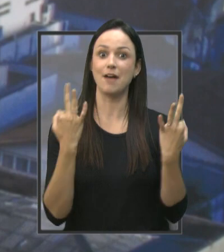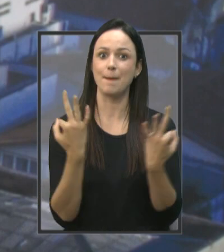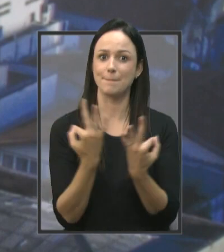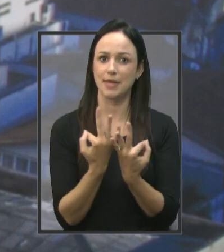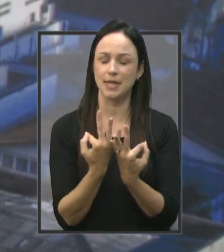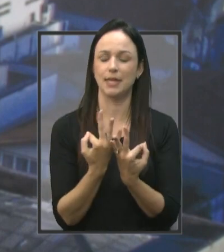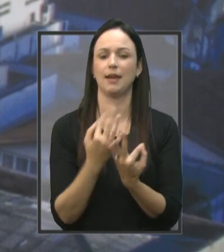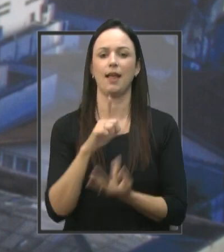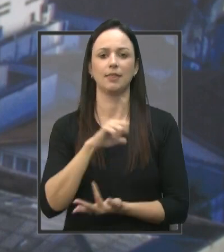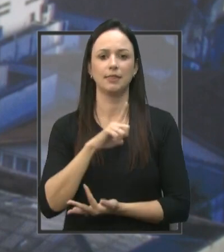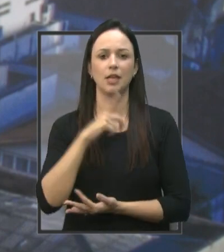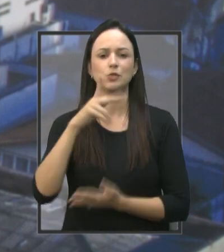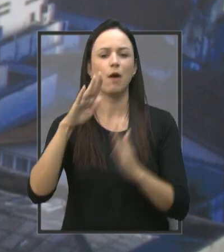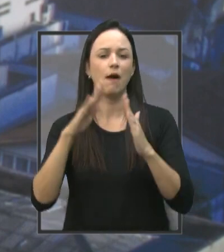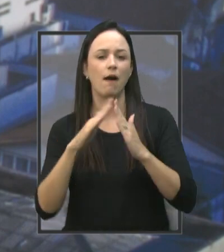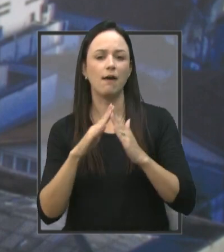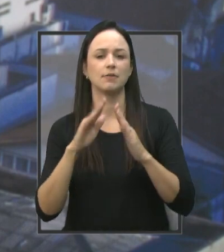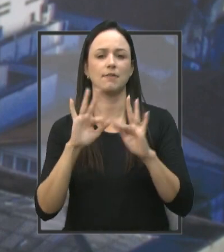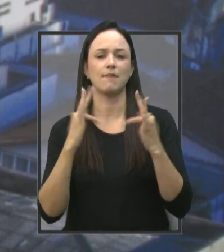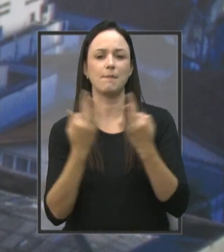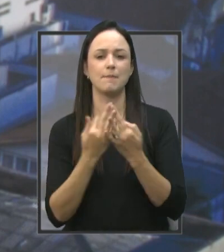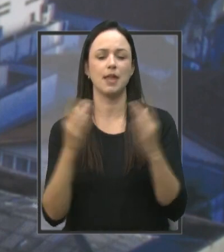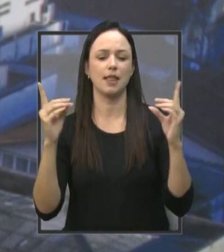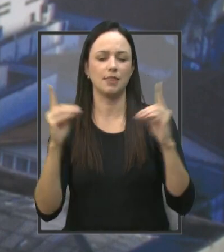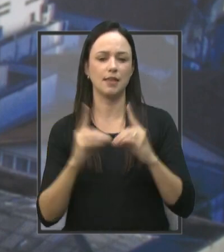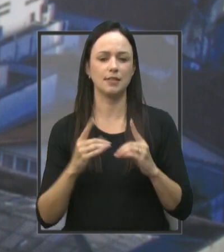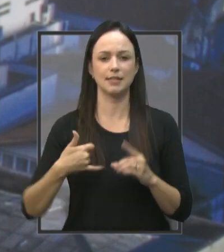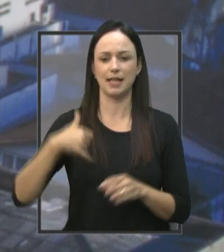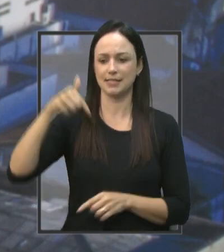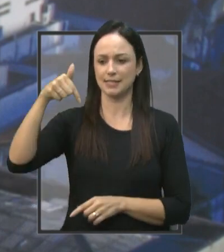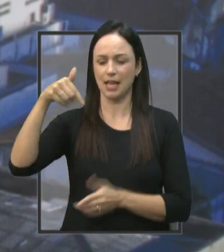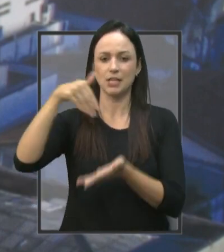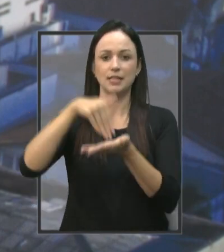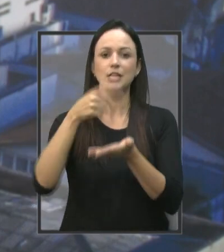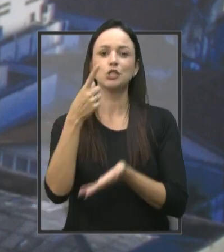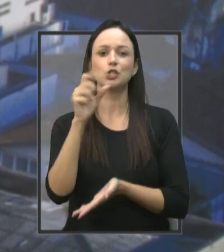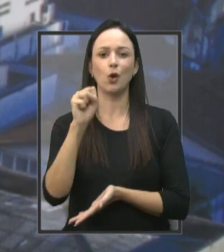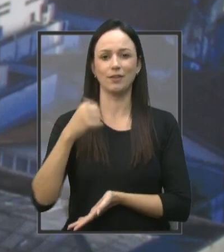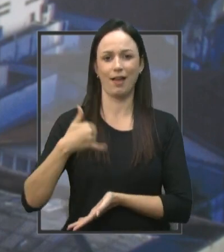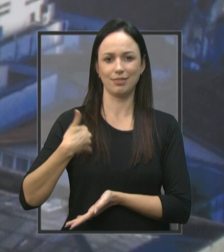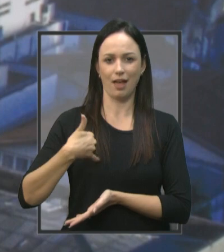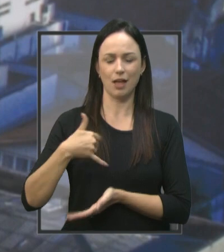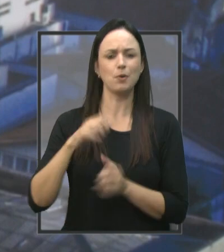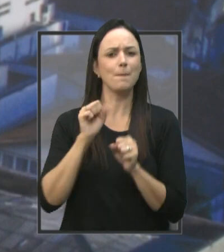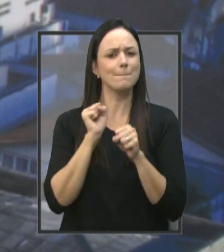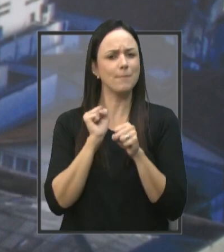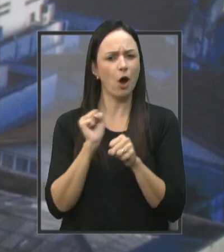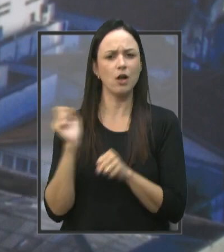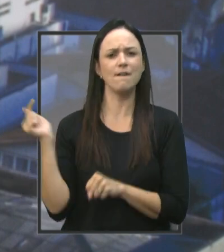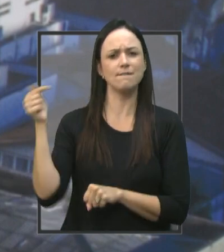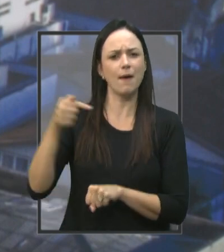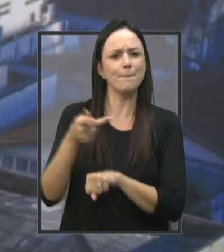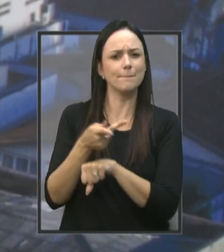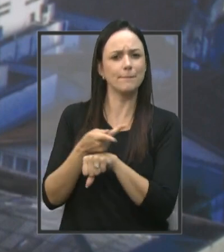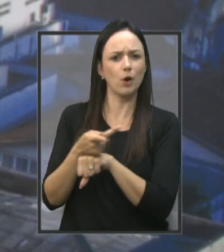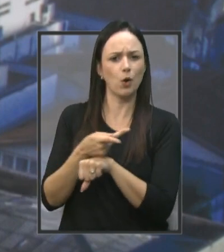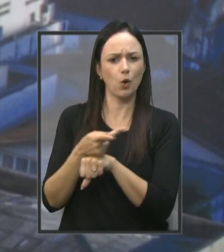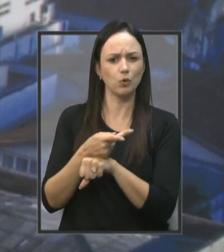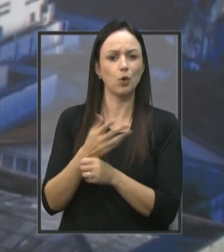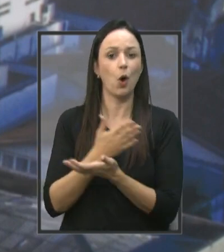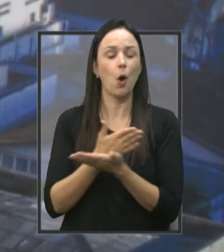crianças com deficiência De 7 a 18 anos Podem nos procurar Nós já vamos começar a fazer um